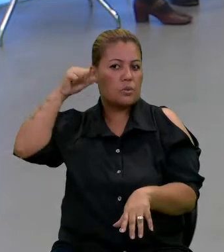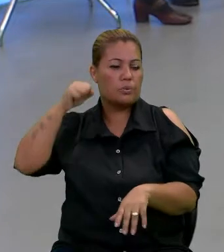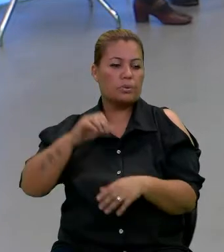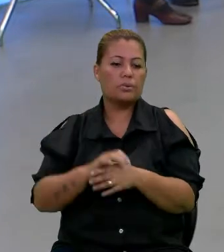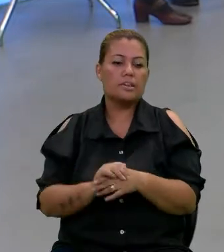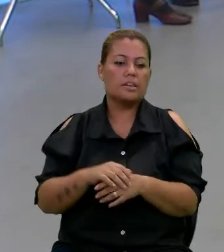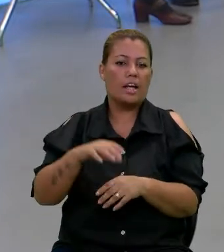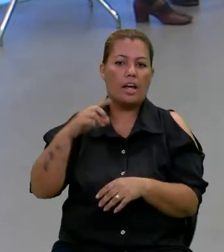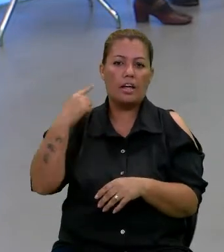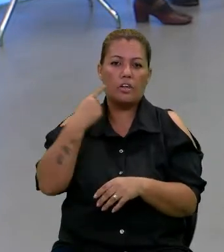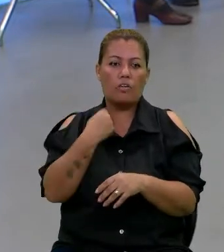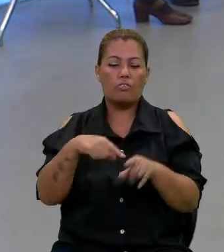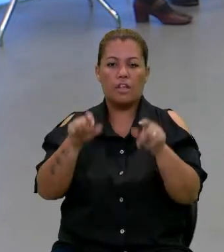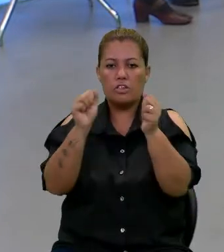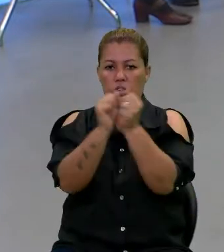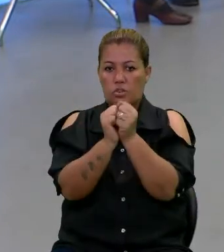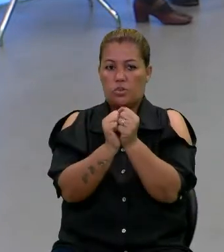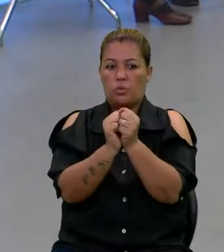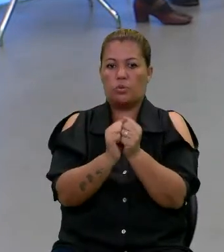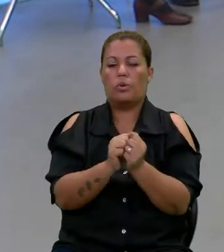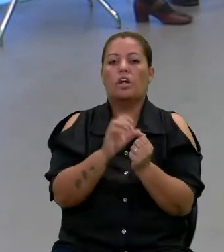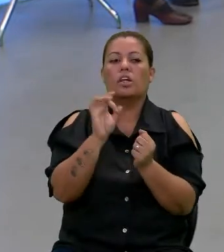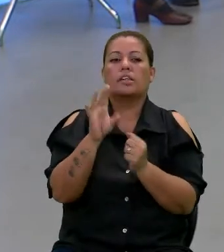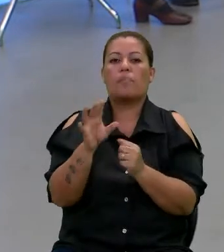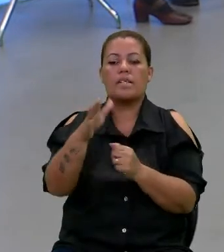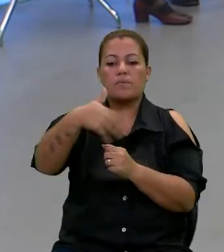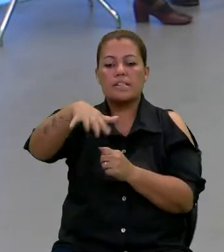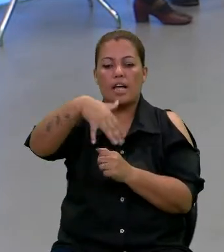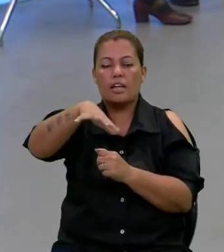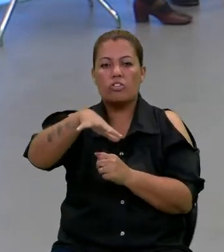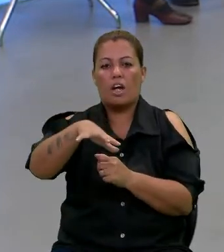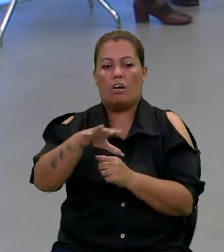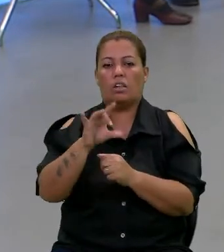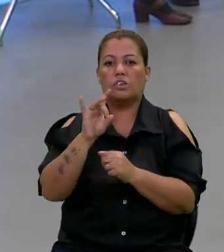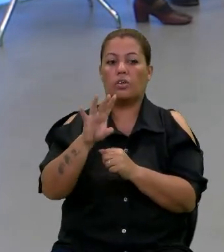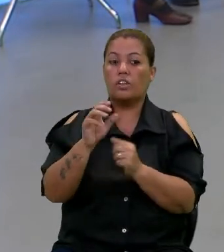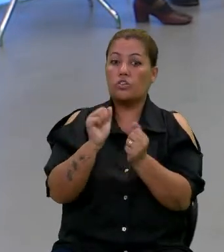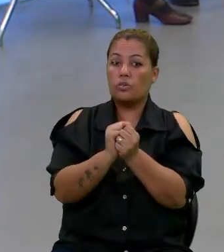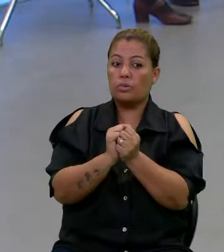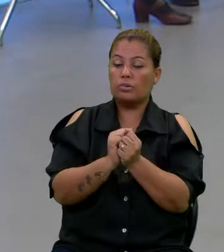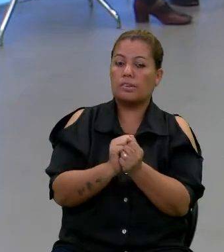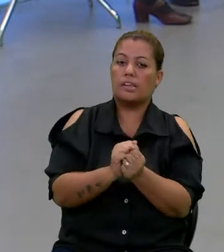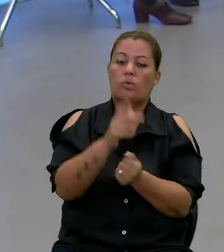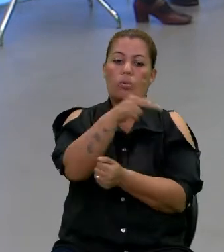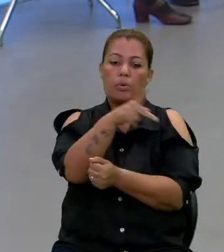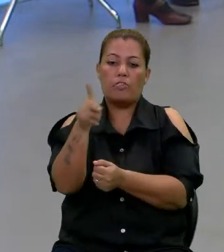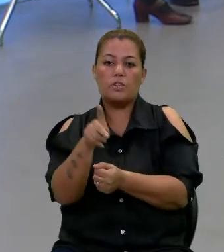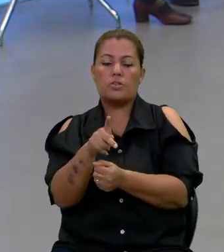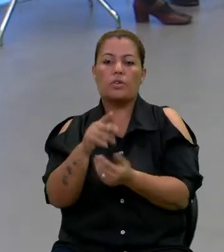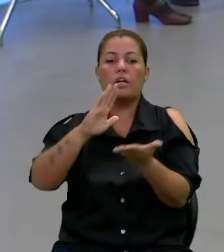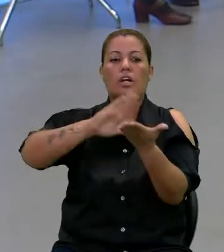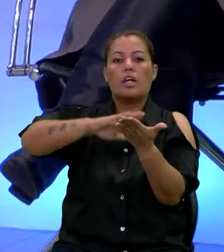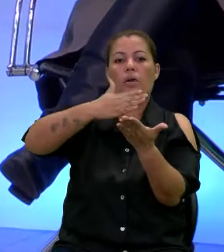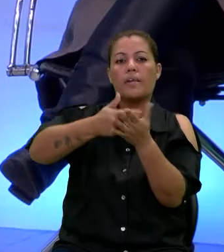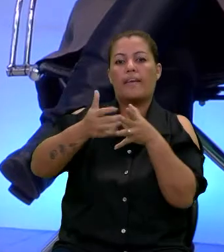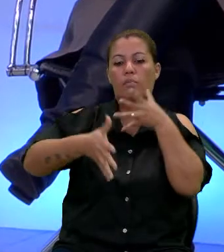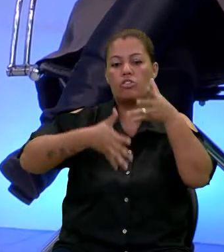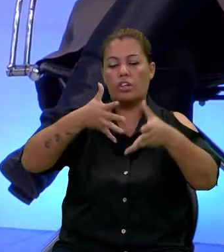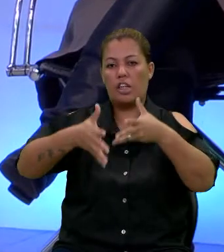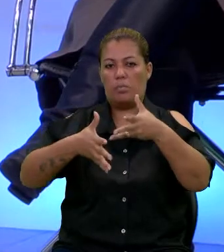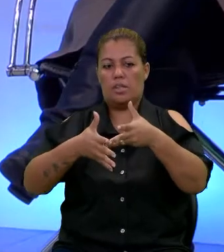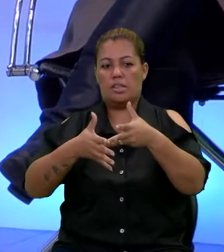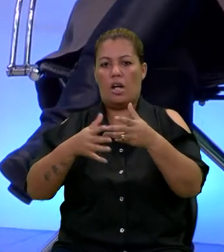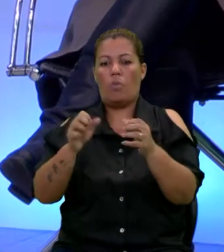tem surdos, né, e ouvintes juntos, na mesma sala de aula, só que juntos, são um professor e um